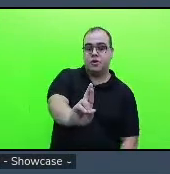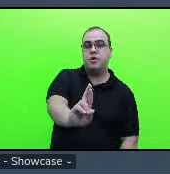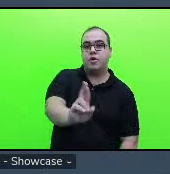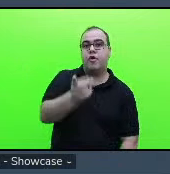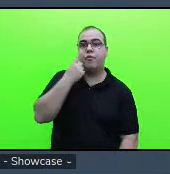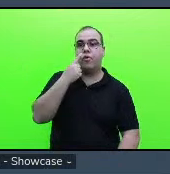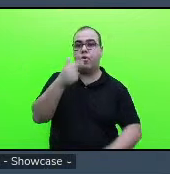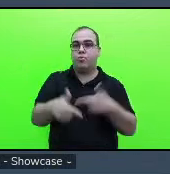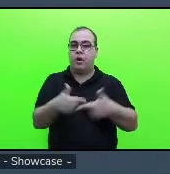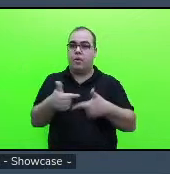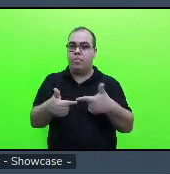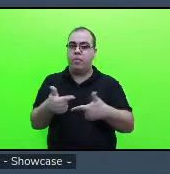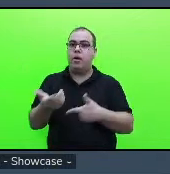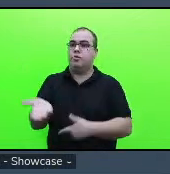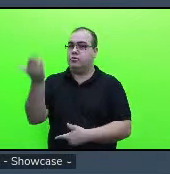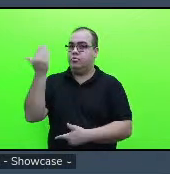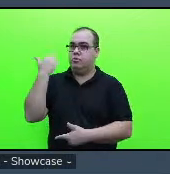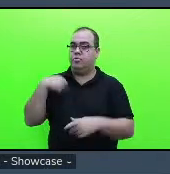anterior tudo bem